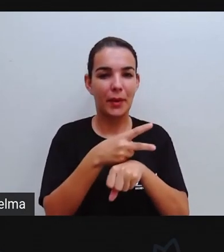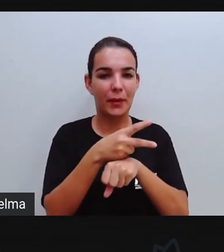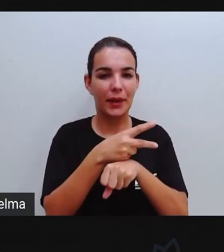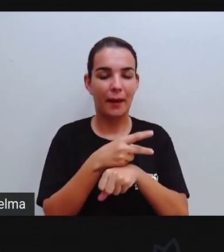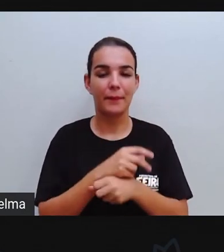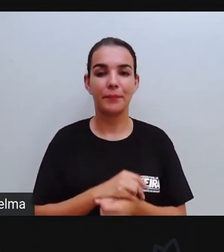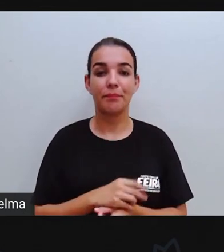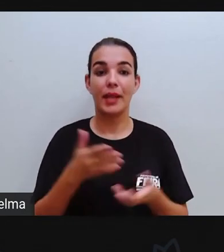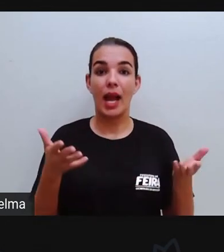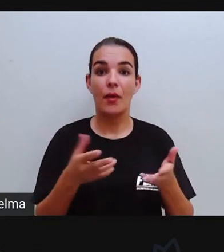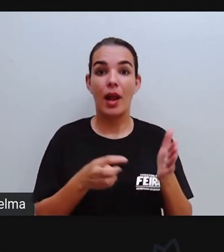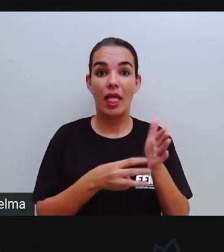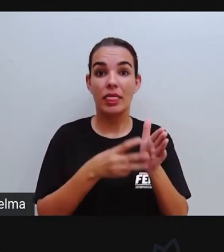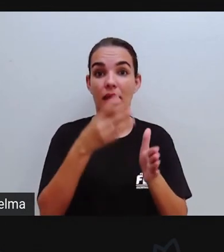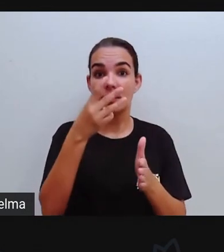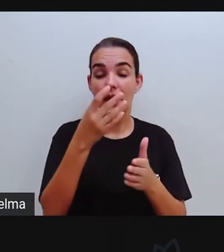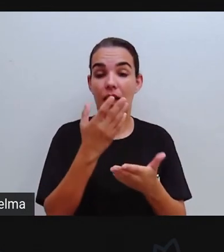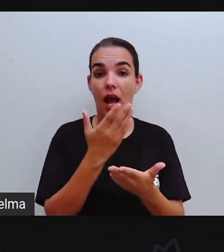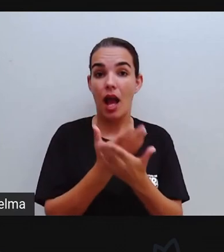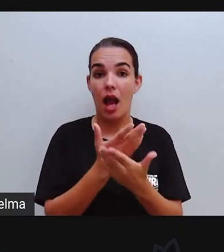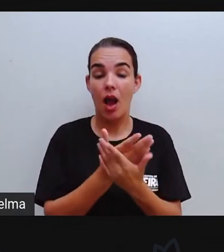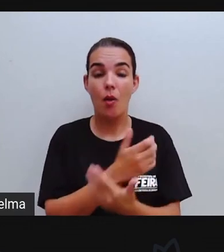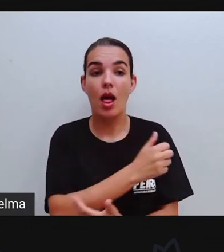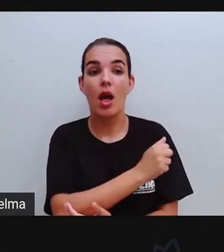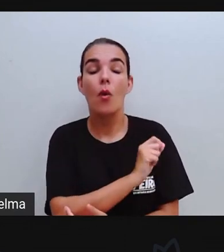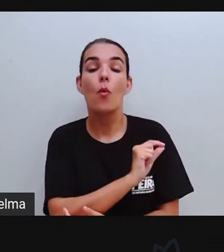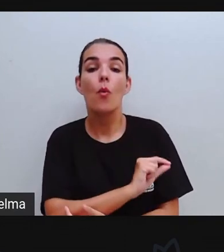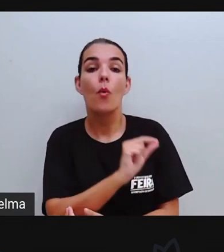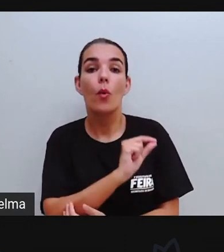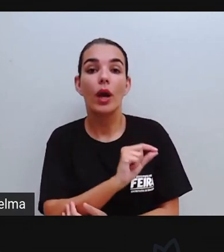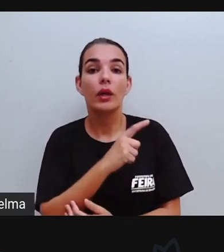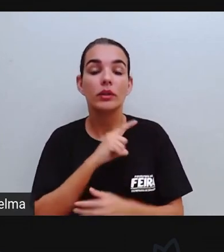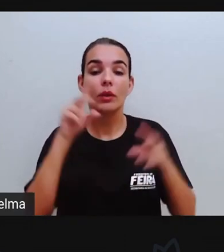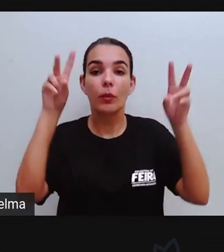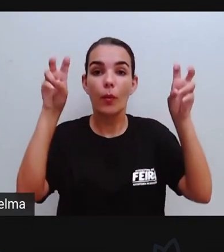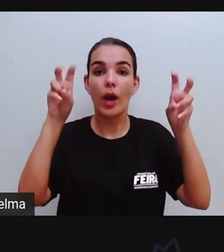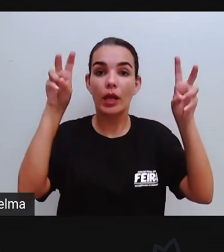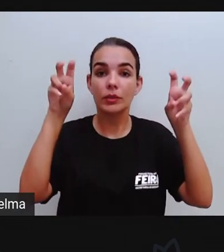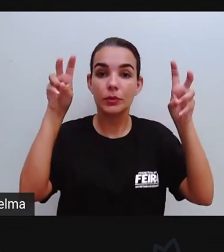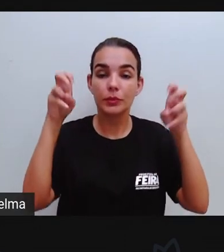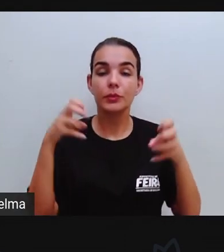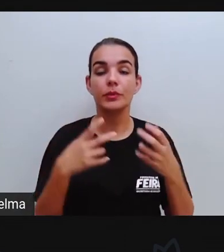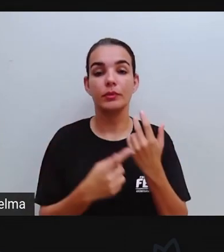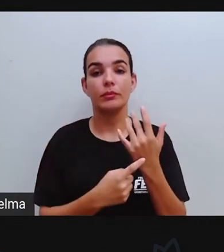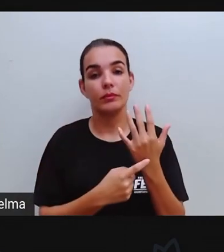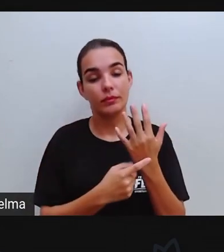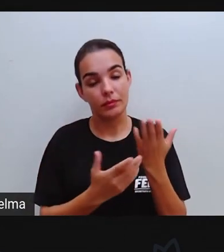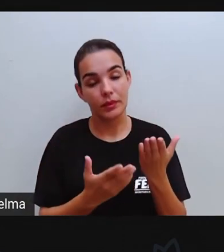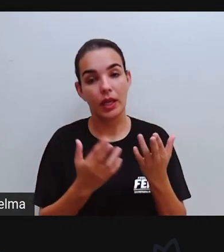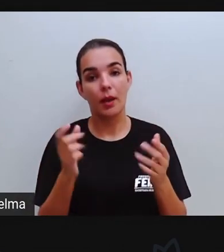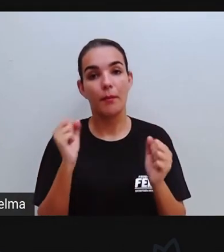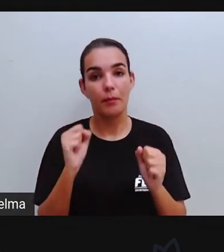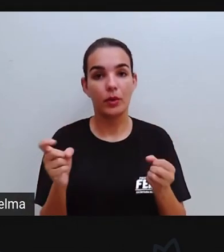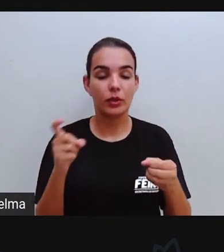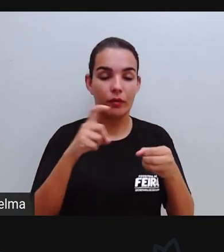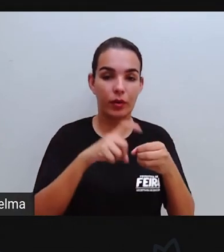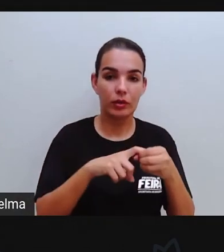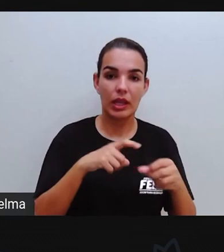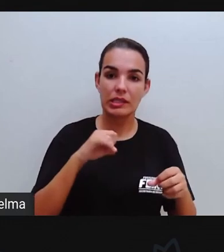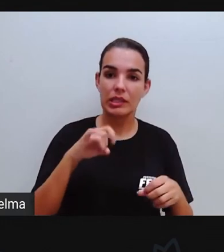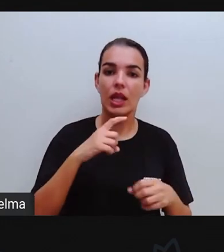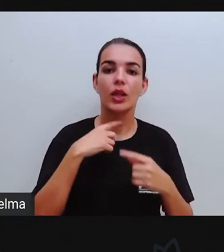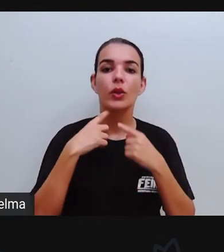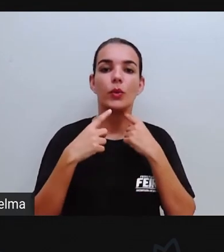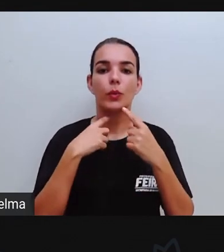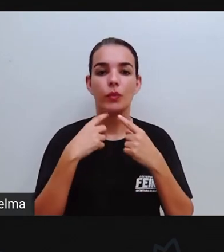Essa é a nossa terceira aula, onde a gente fala sobre esse tema. E vocês podem voltar para tirar as dúvidas,